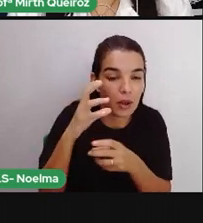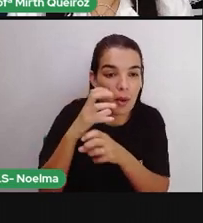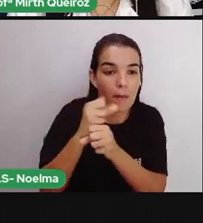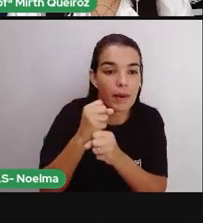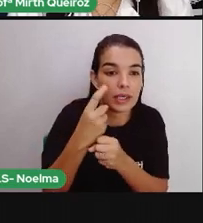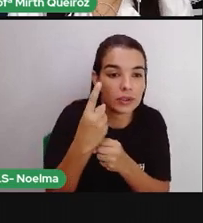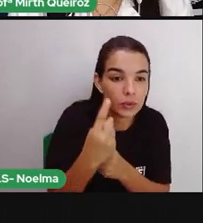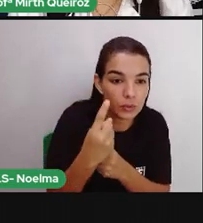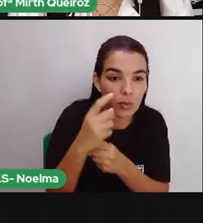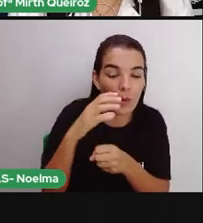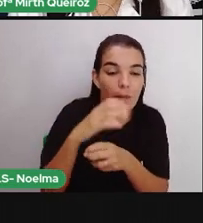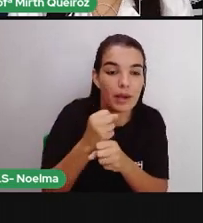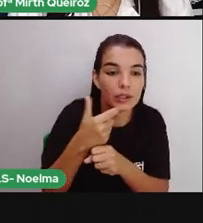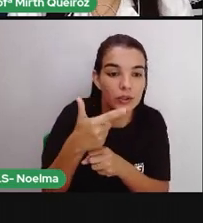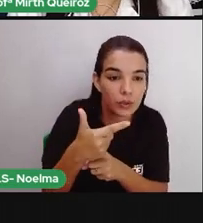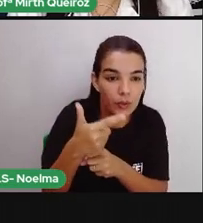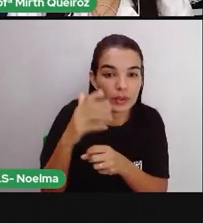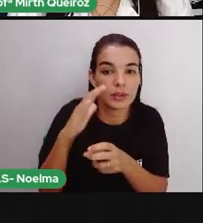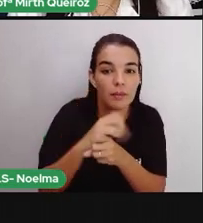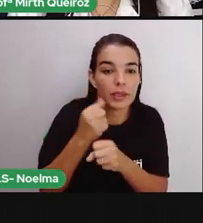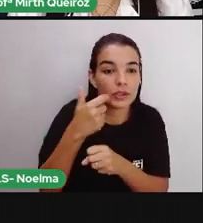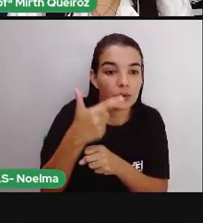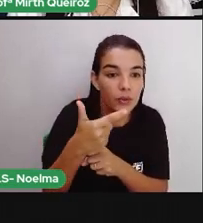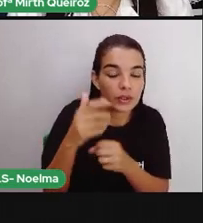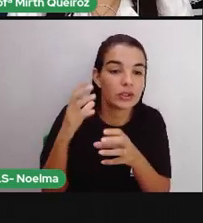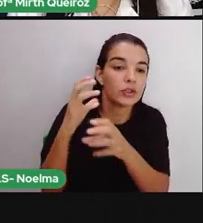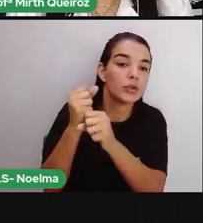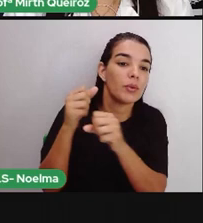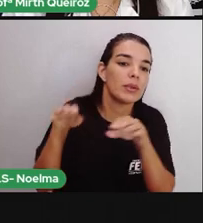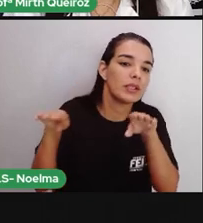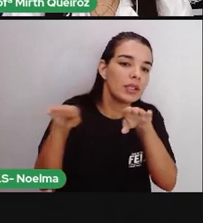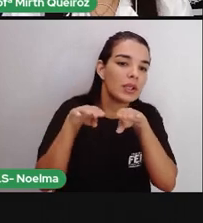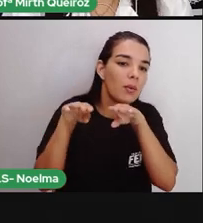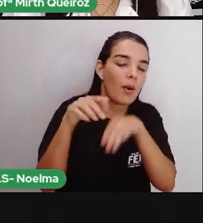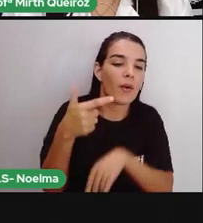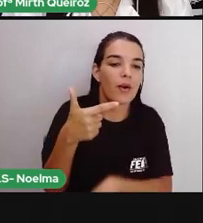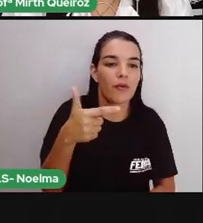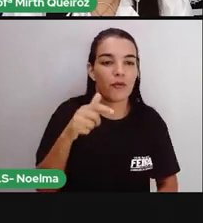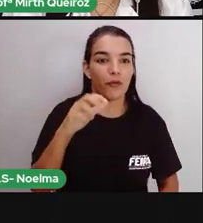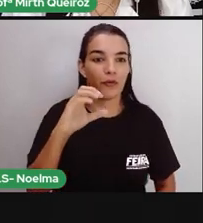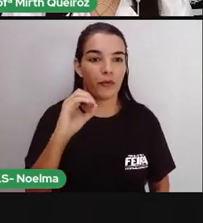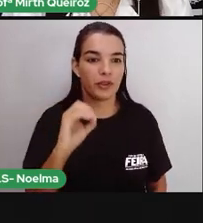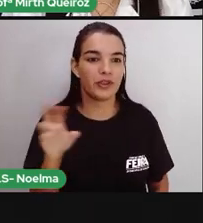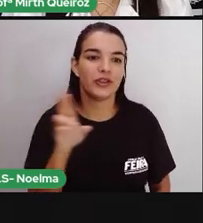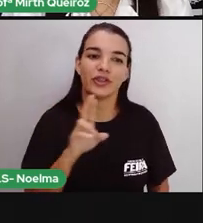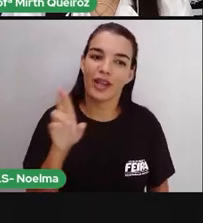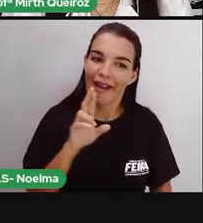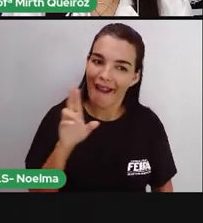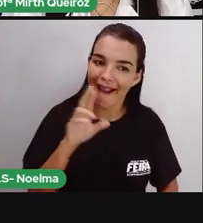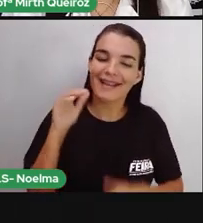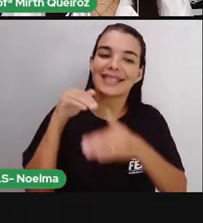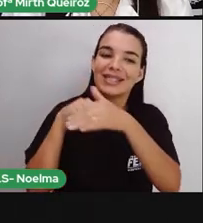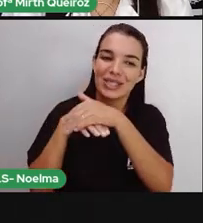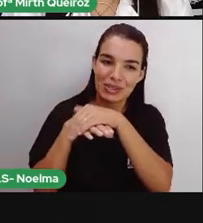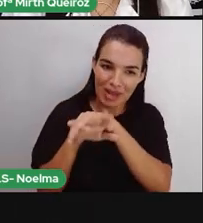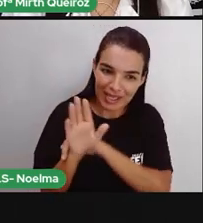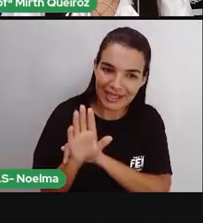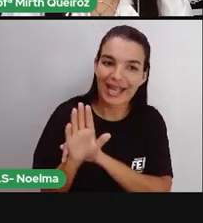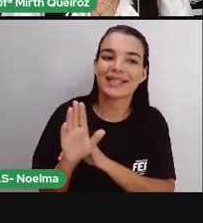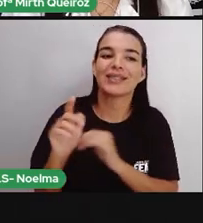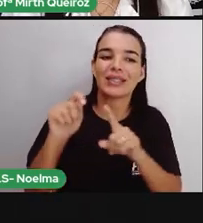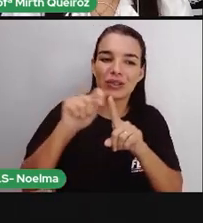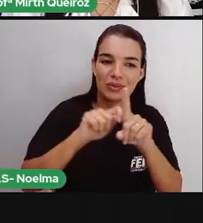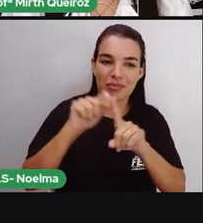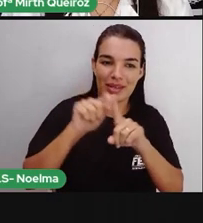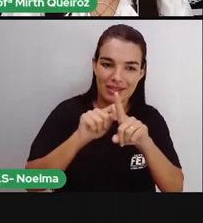mais 2, mais 2, que é igual a 20 reais que Cátia teria economizado aí